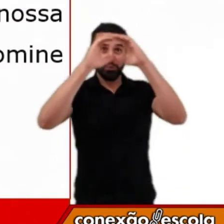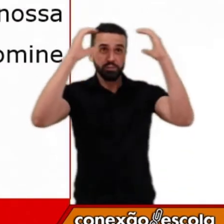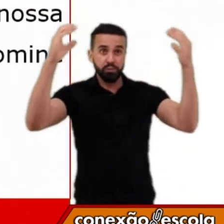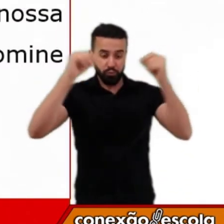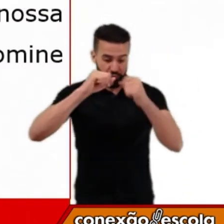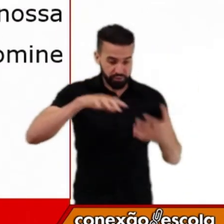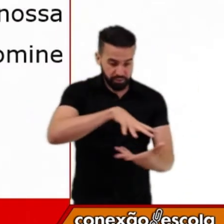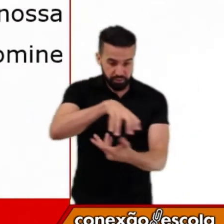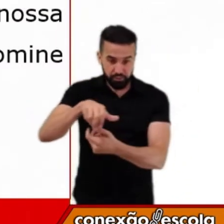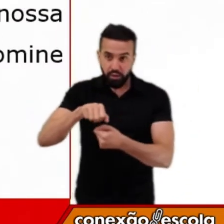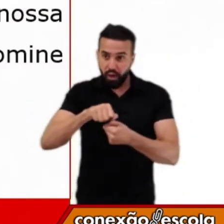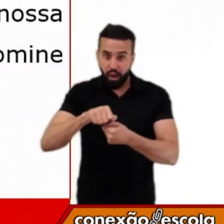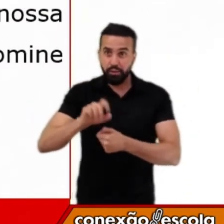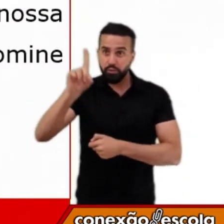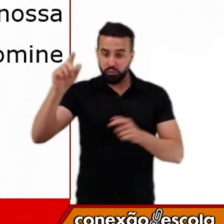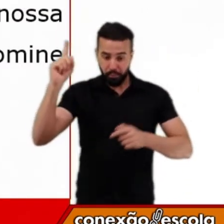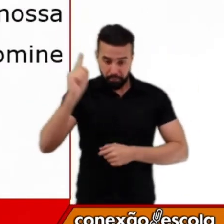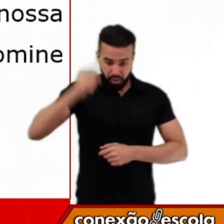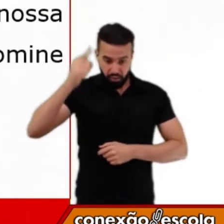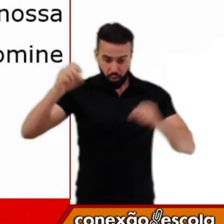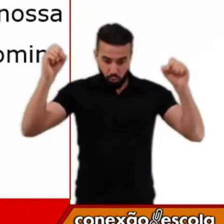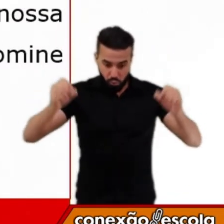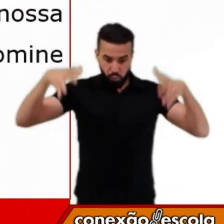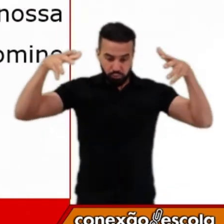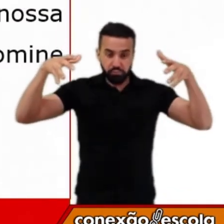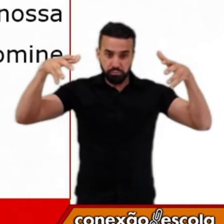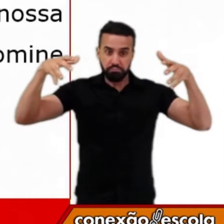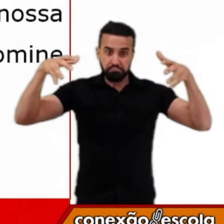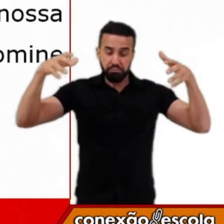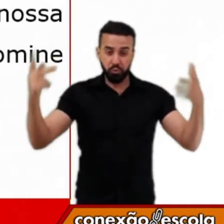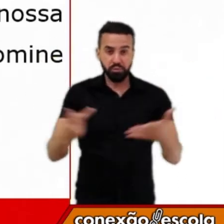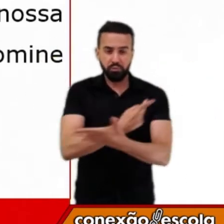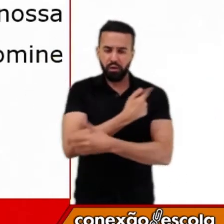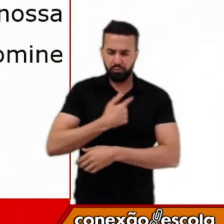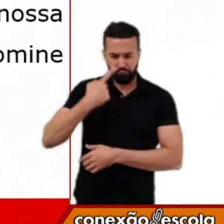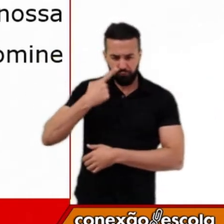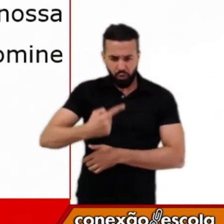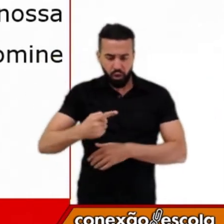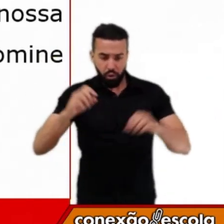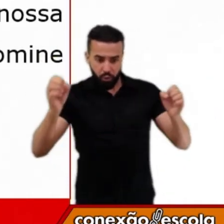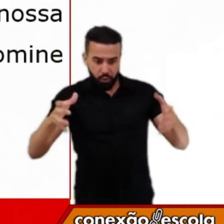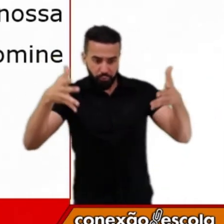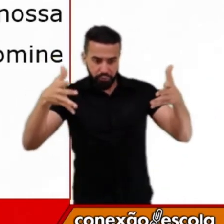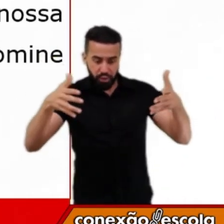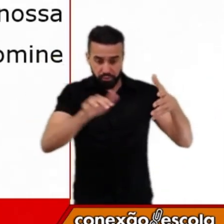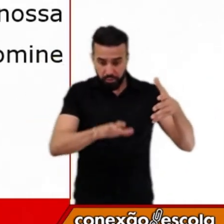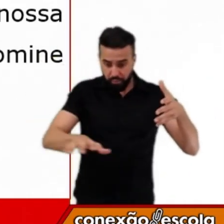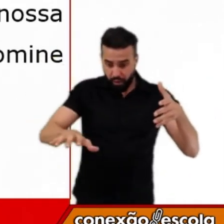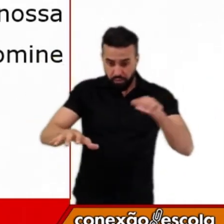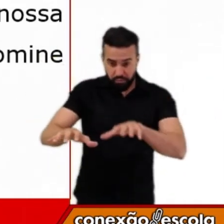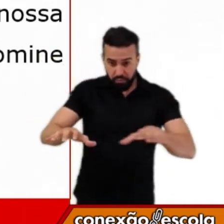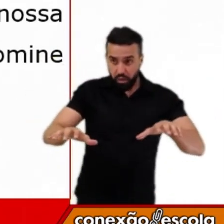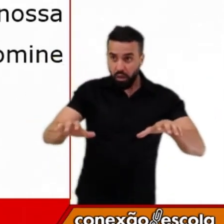disse Deus, haja luz e houve luz. E viu Deus que era boa a luz, e fez Deus separação entre